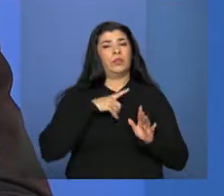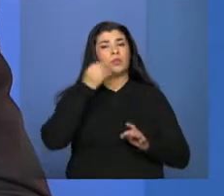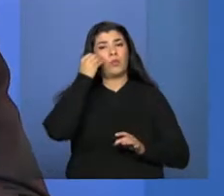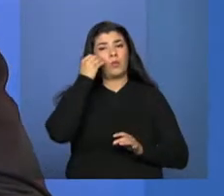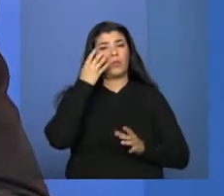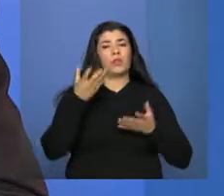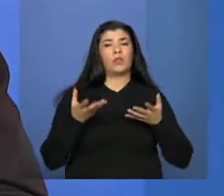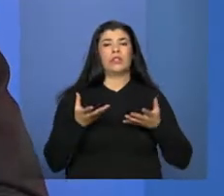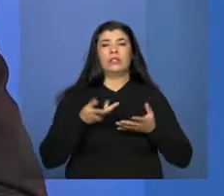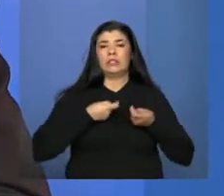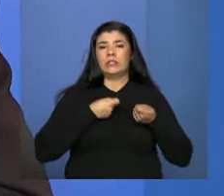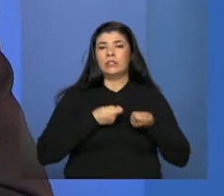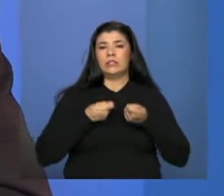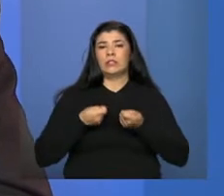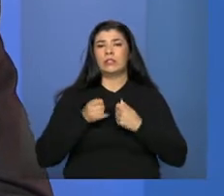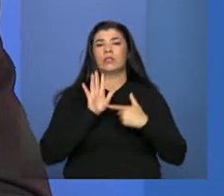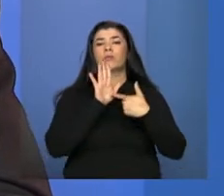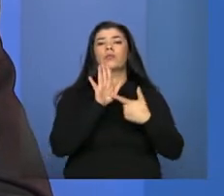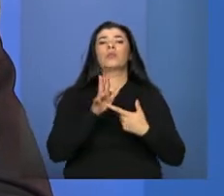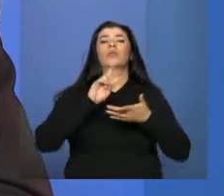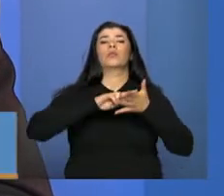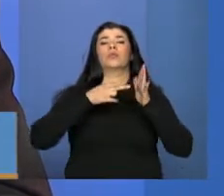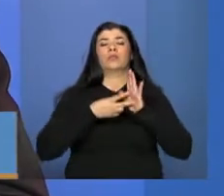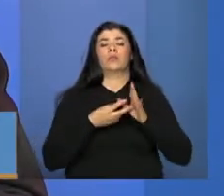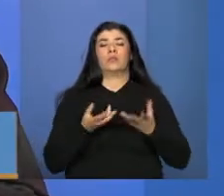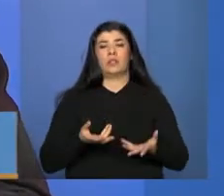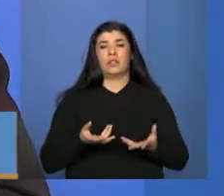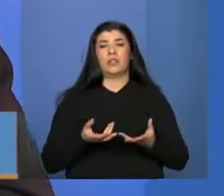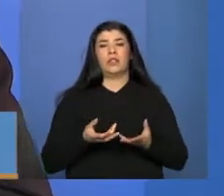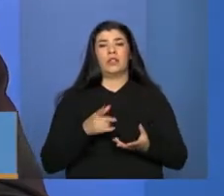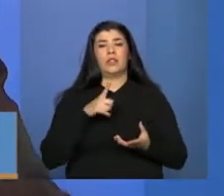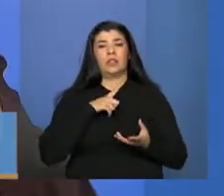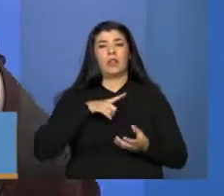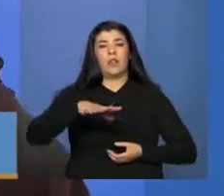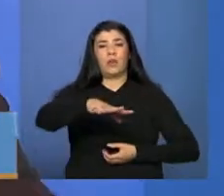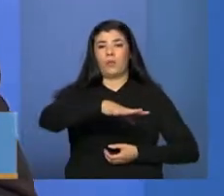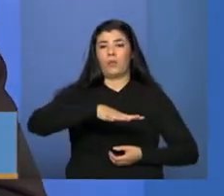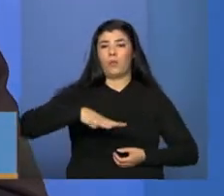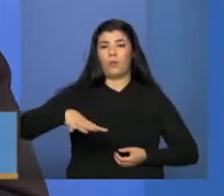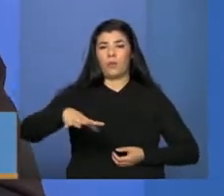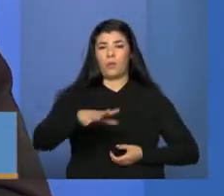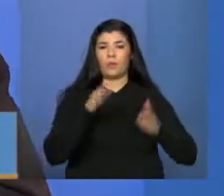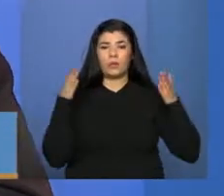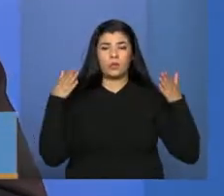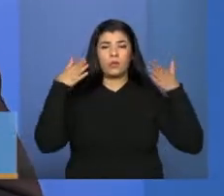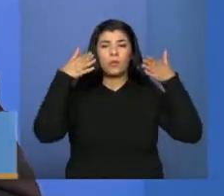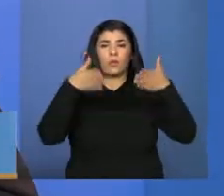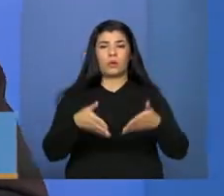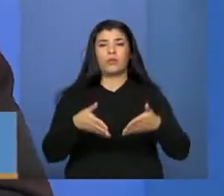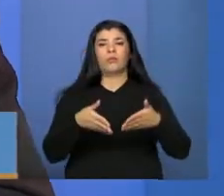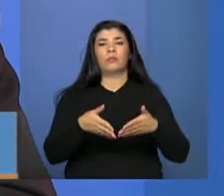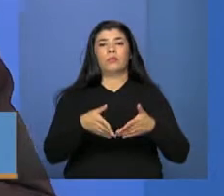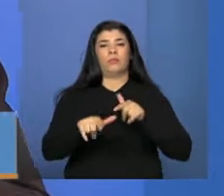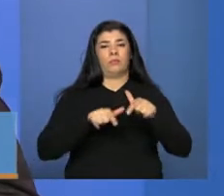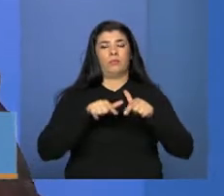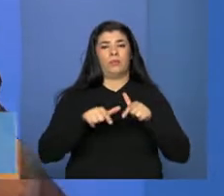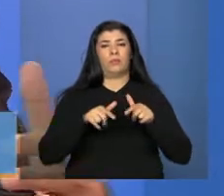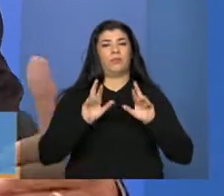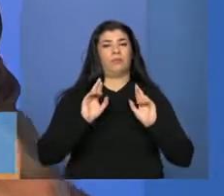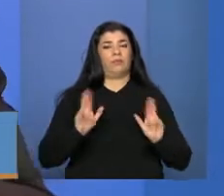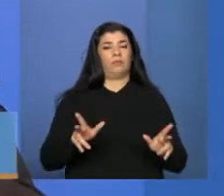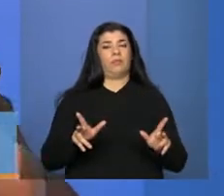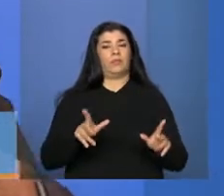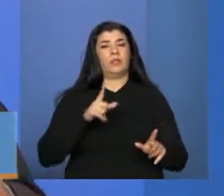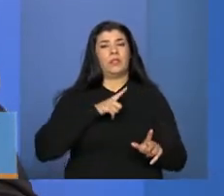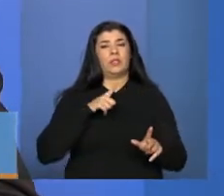tentado traduzir, ela tem o seu campo específico de atuação. É uma área que